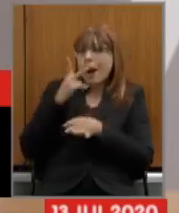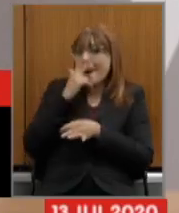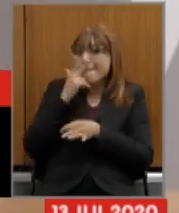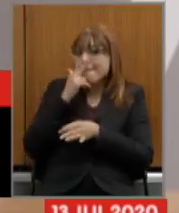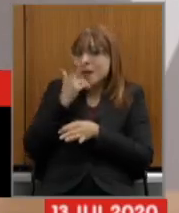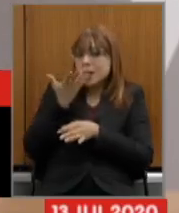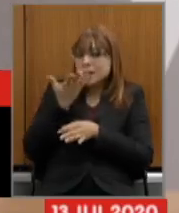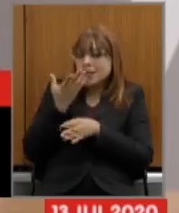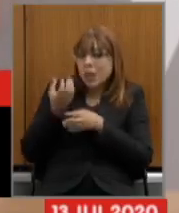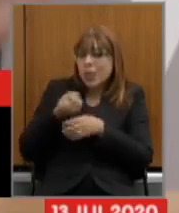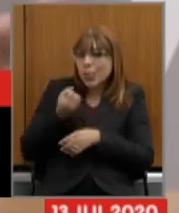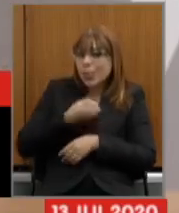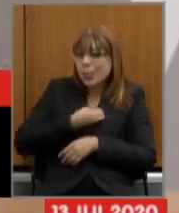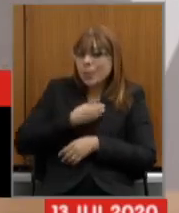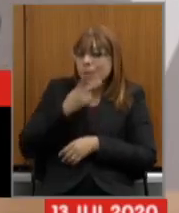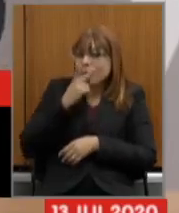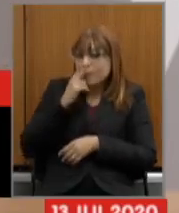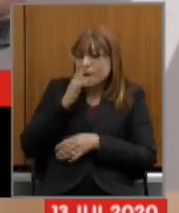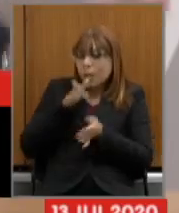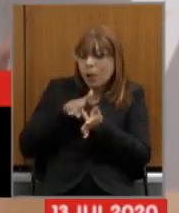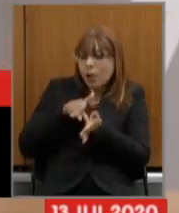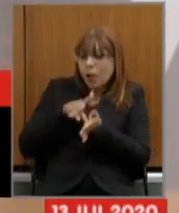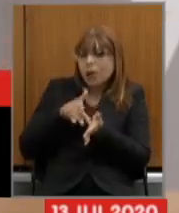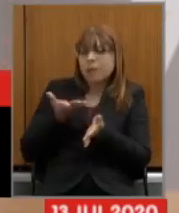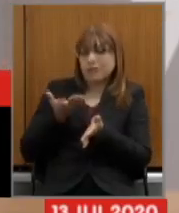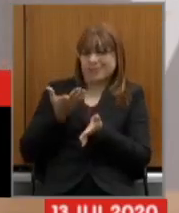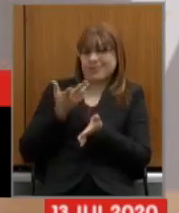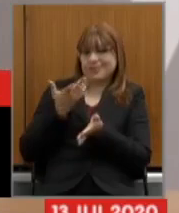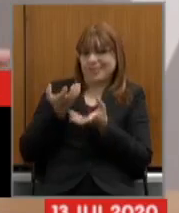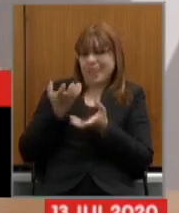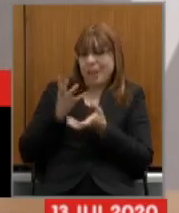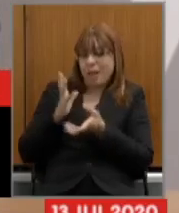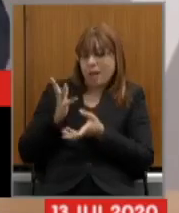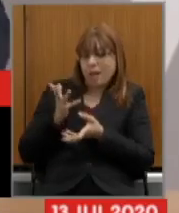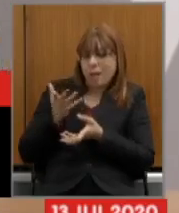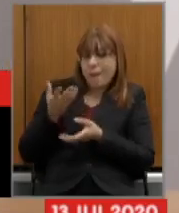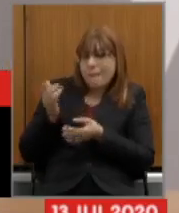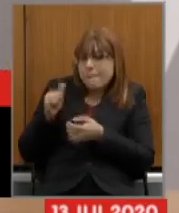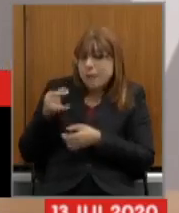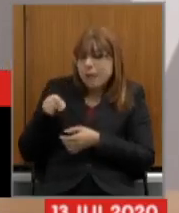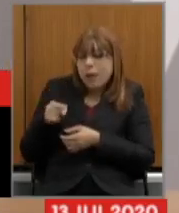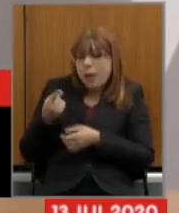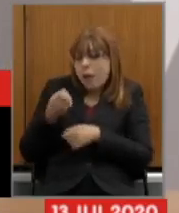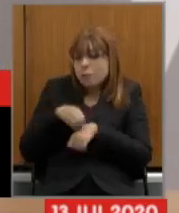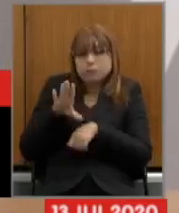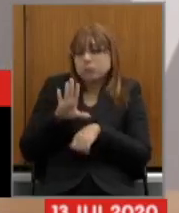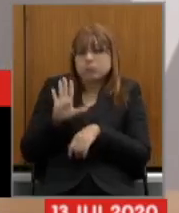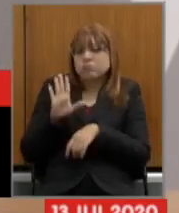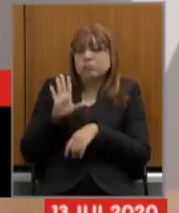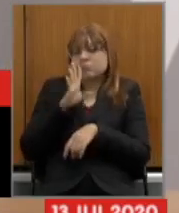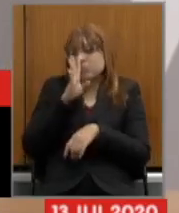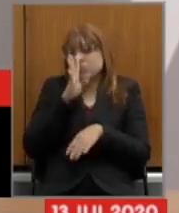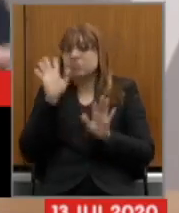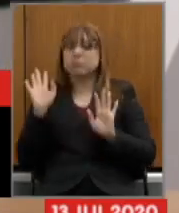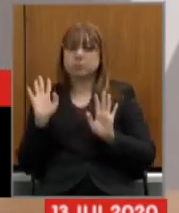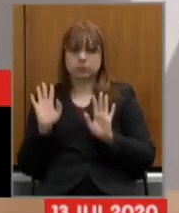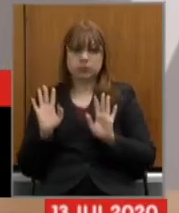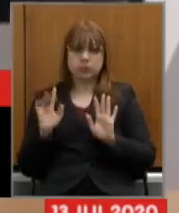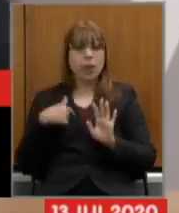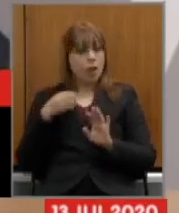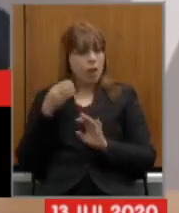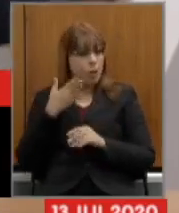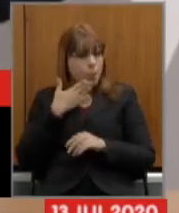sendo torturados para dizer aquilo que a gente quer que eles digam então pedir para um doutor em ciências atuariais